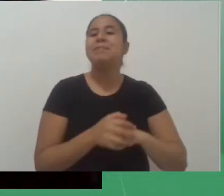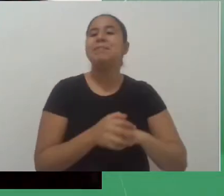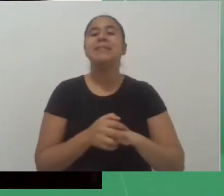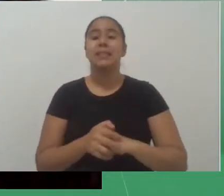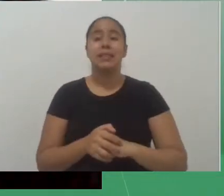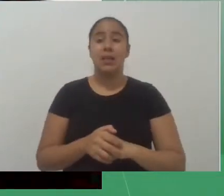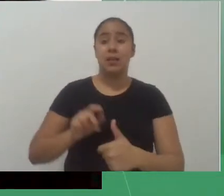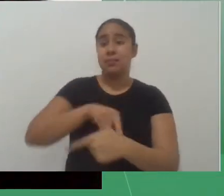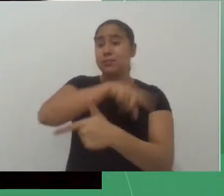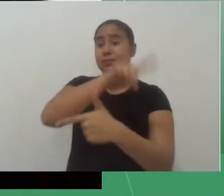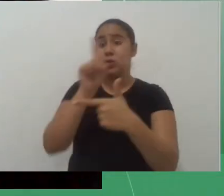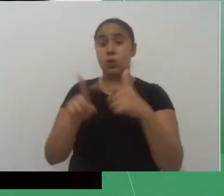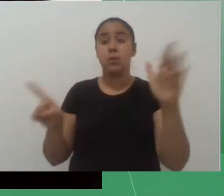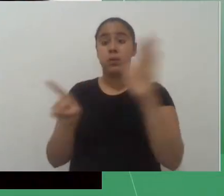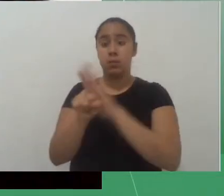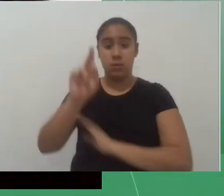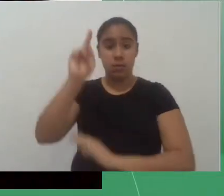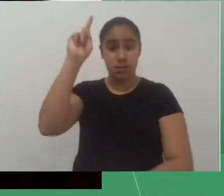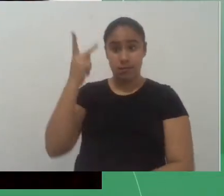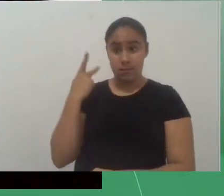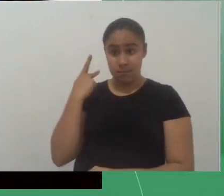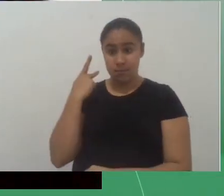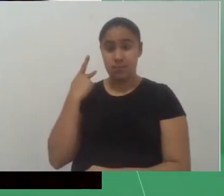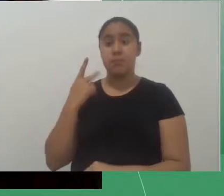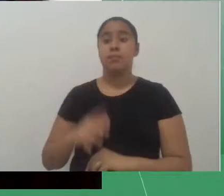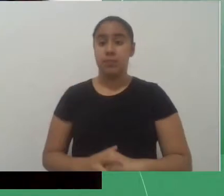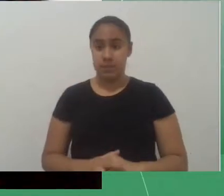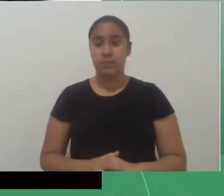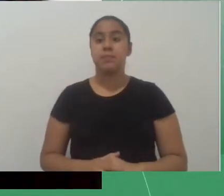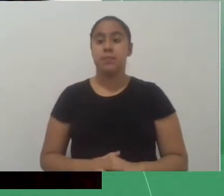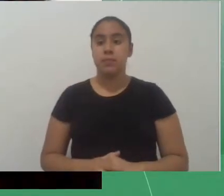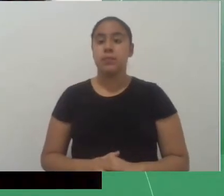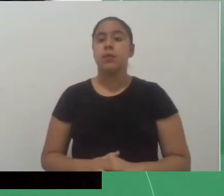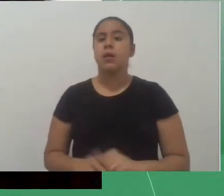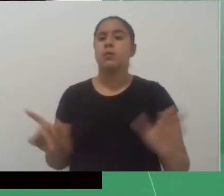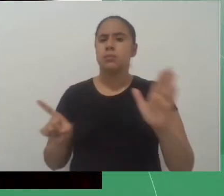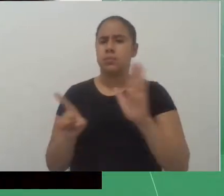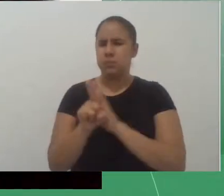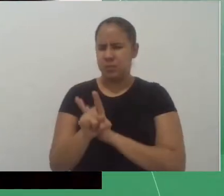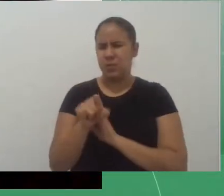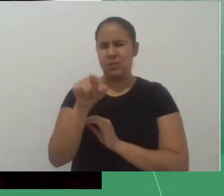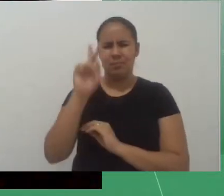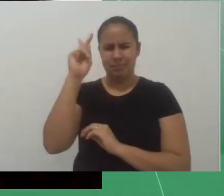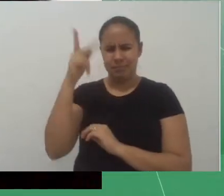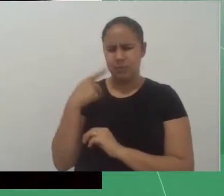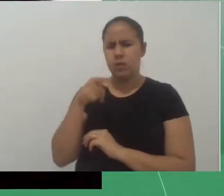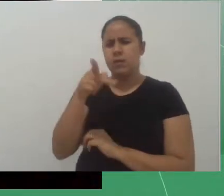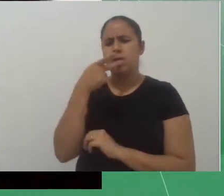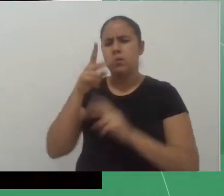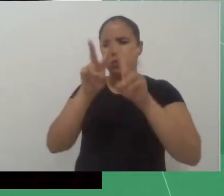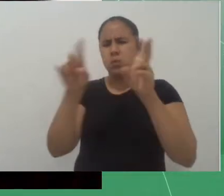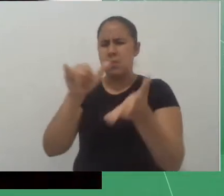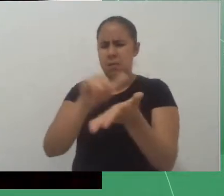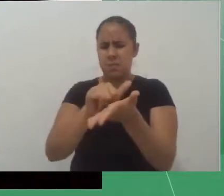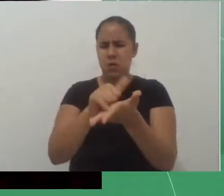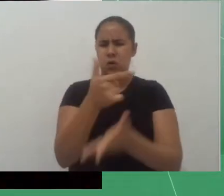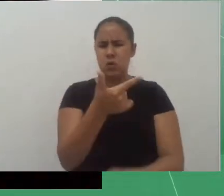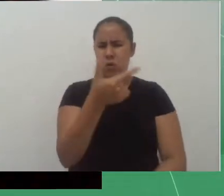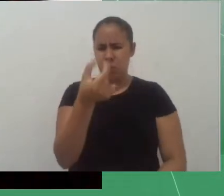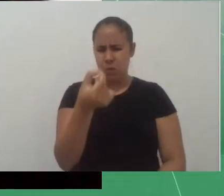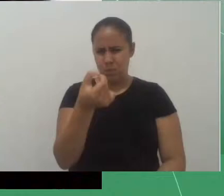é pra Caroline é os aplicativos de 2012 da sua